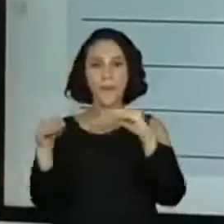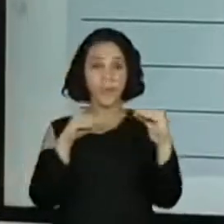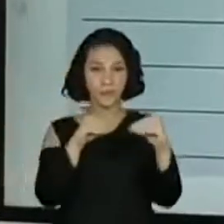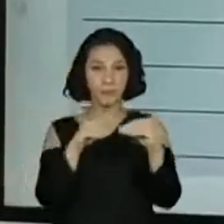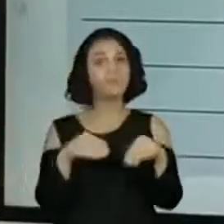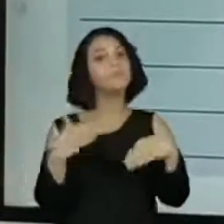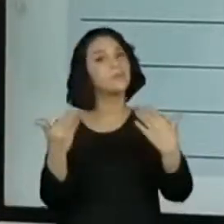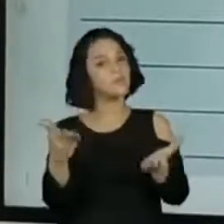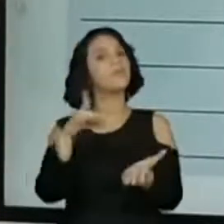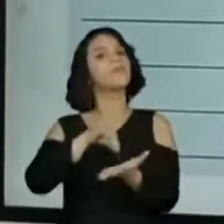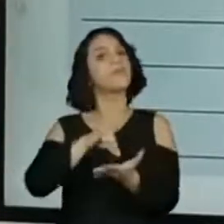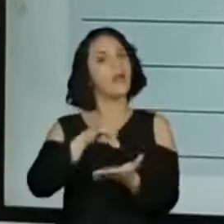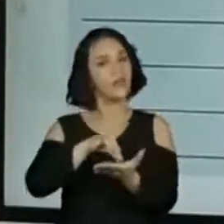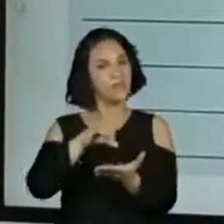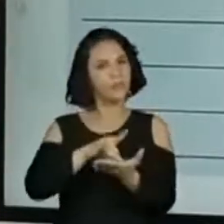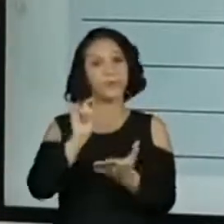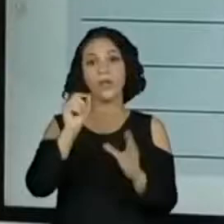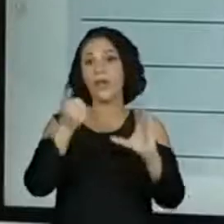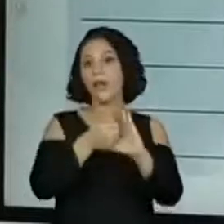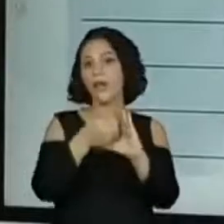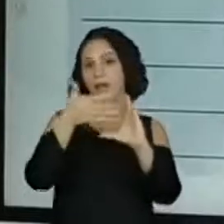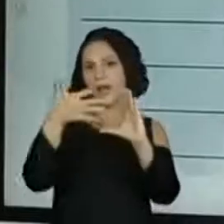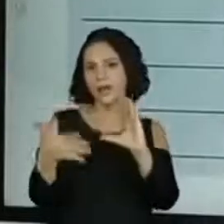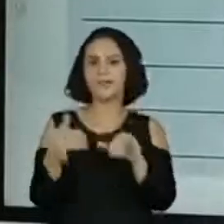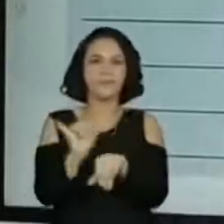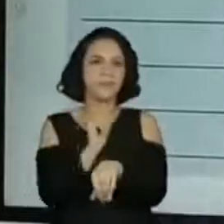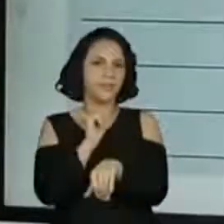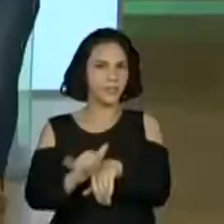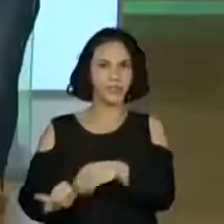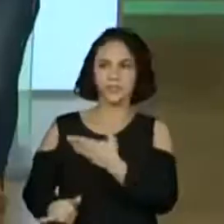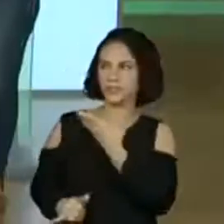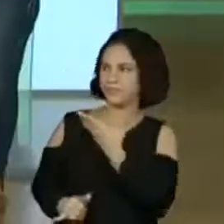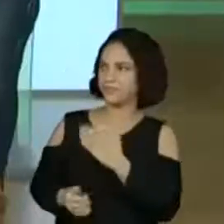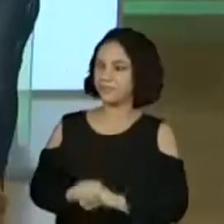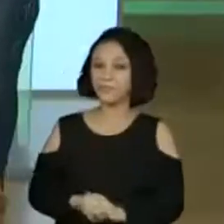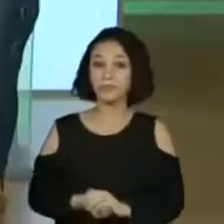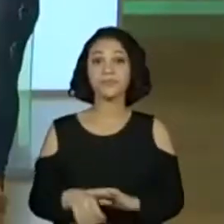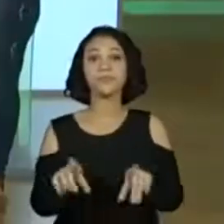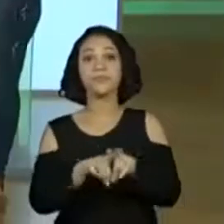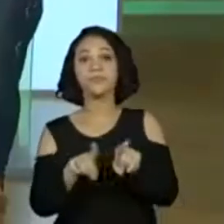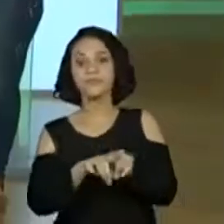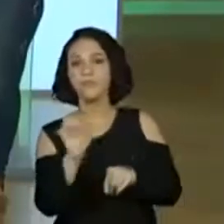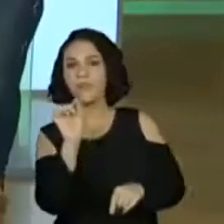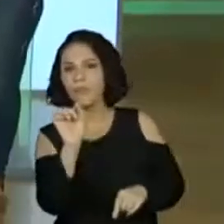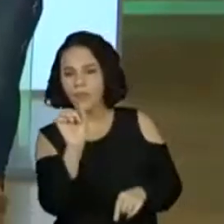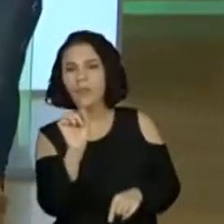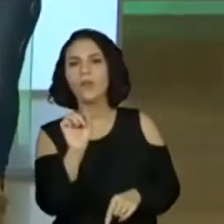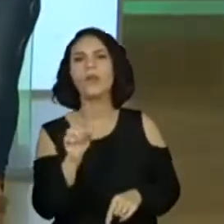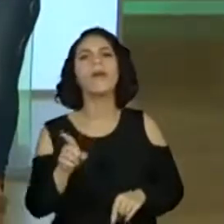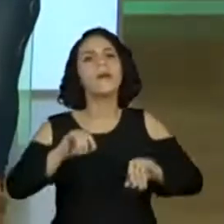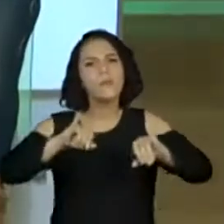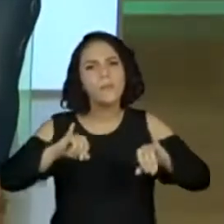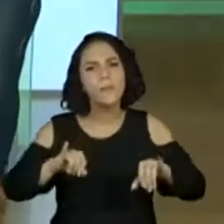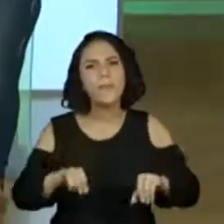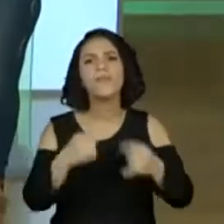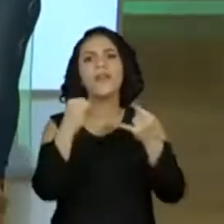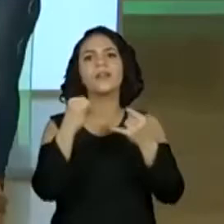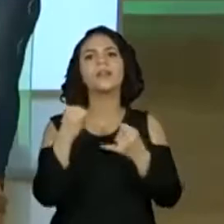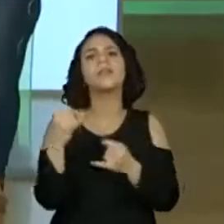dos personagens é uma característica deste recurso gráfico. E estão falando também que eles são muito utilizados para indicar